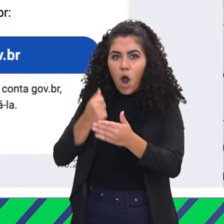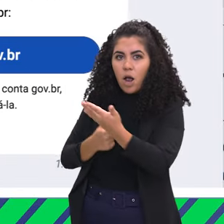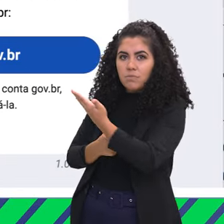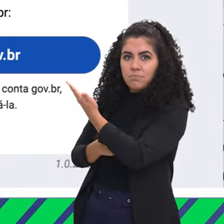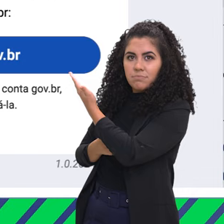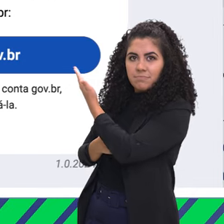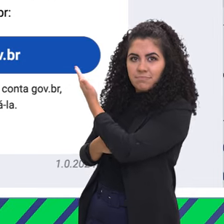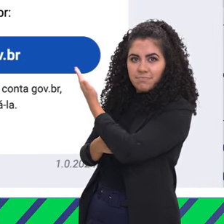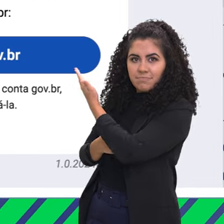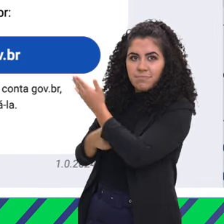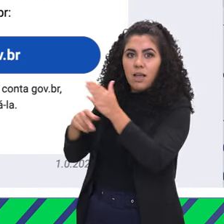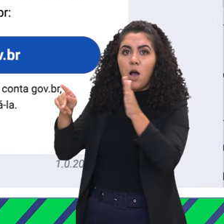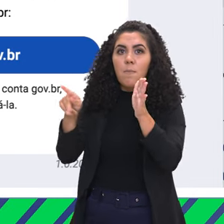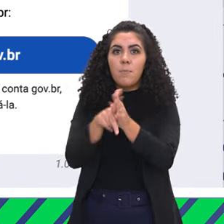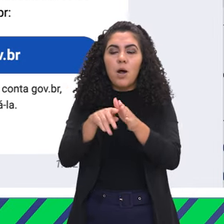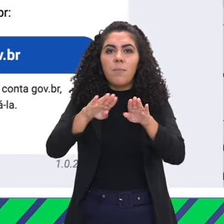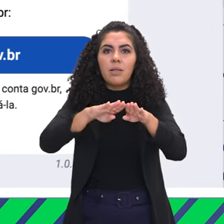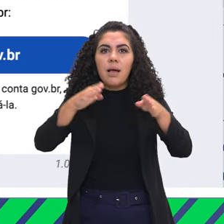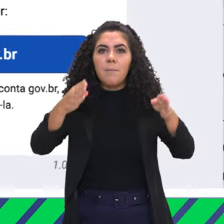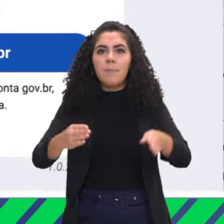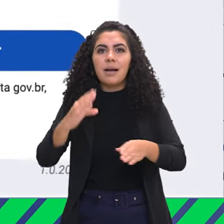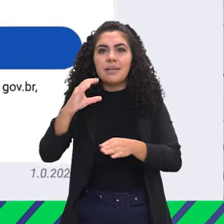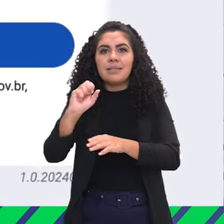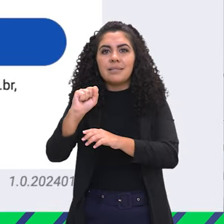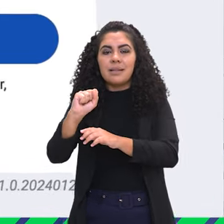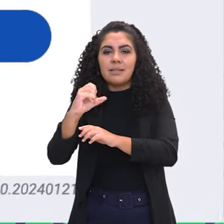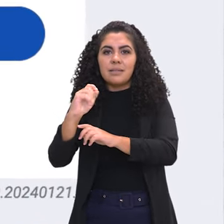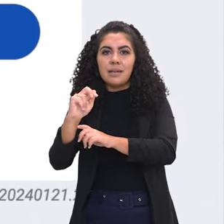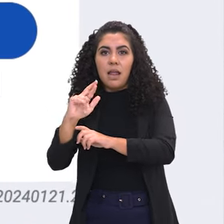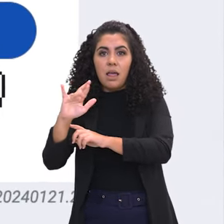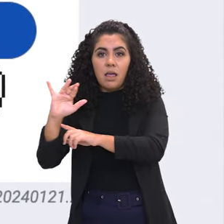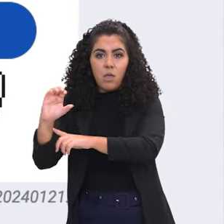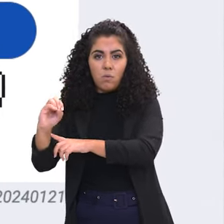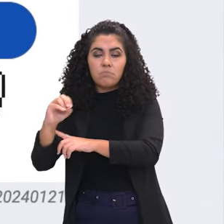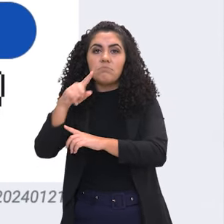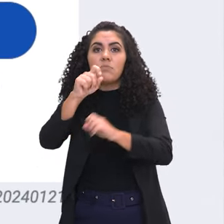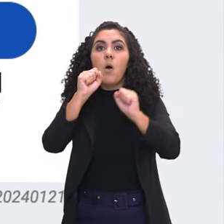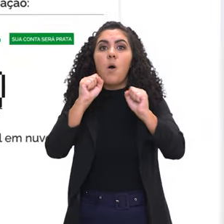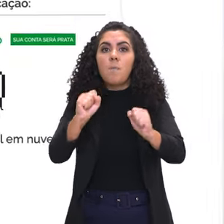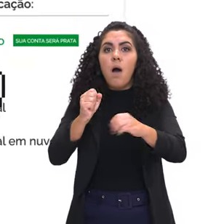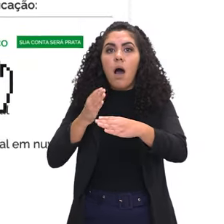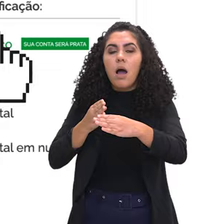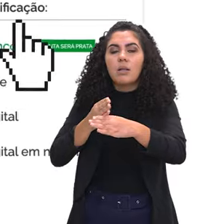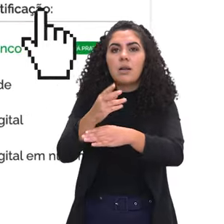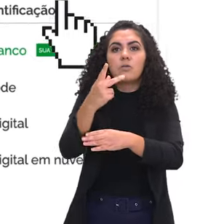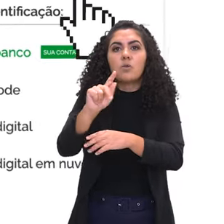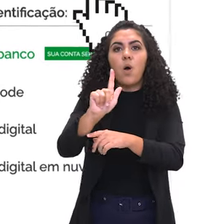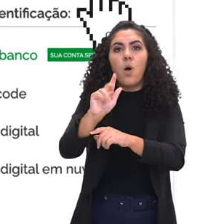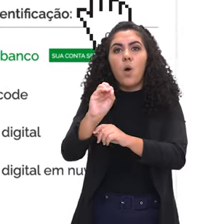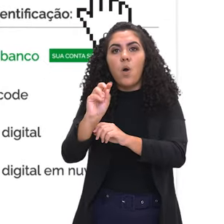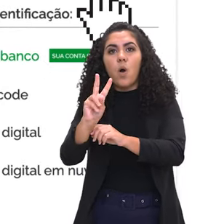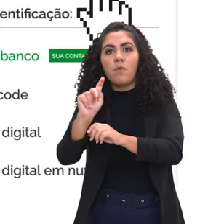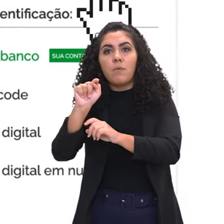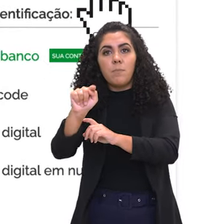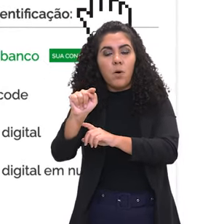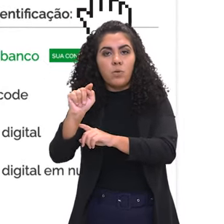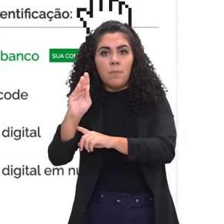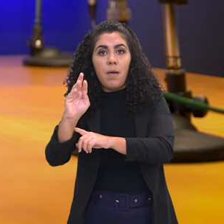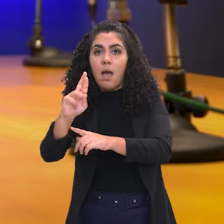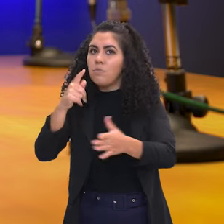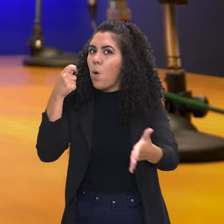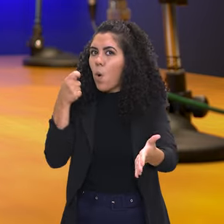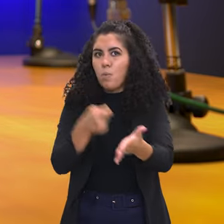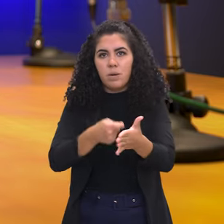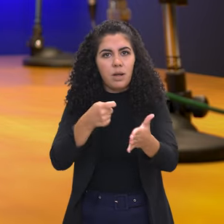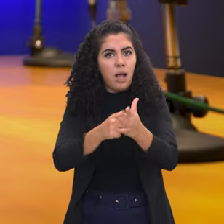direcionar para a página da Sesgran Rio e na página da Sesgran Rio você vai ter que entrar com o gov.br. Isso é obrigatório para